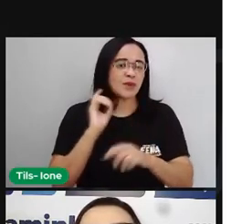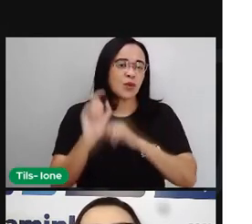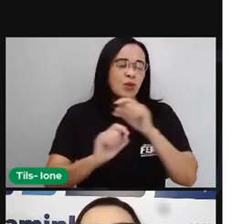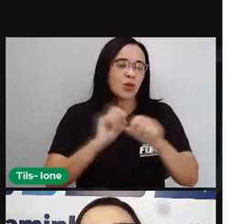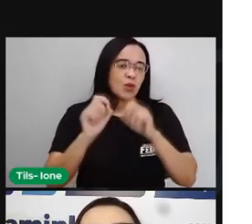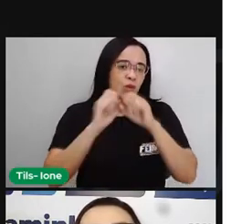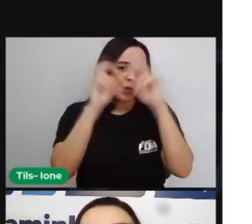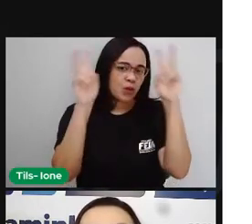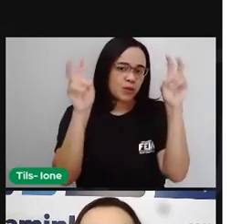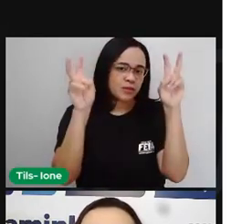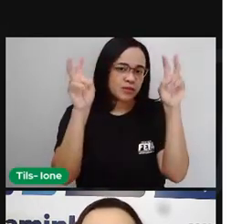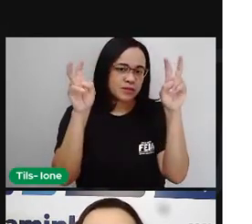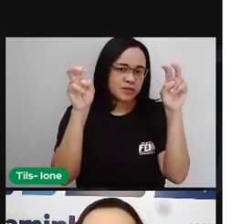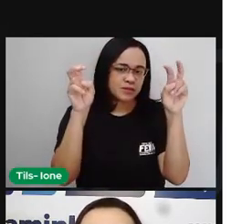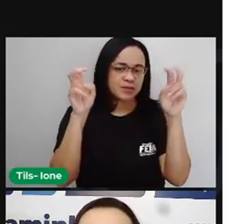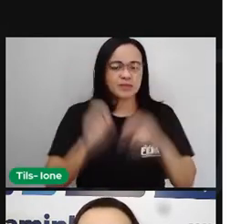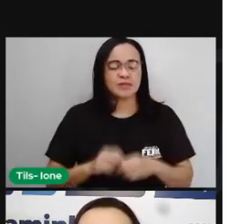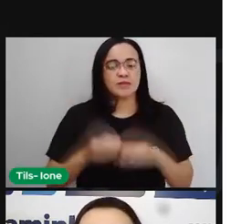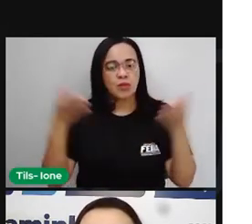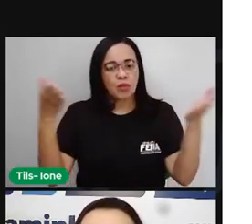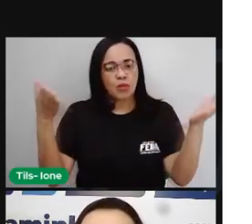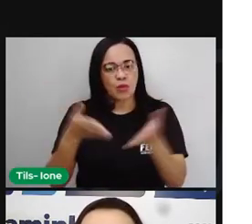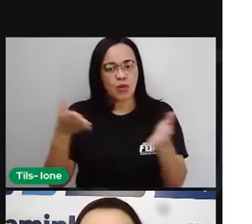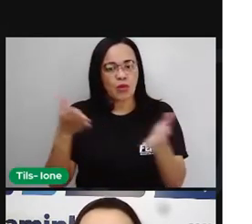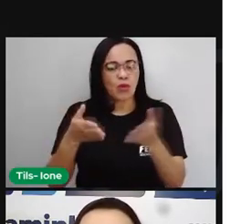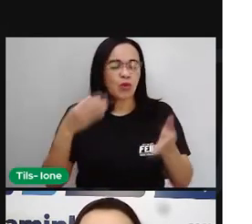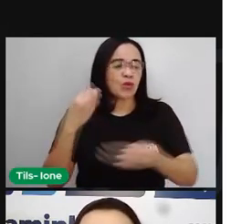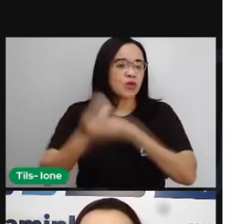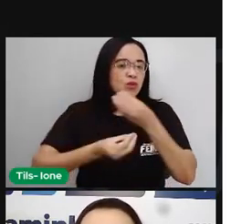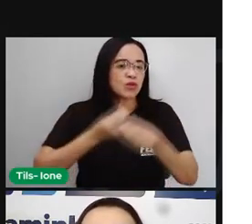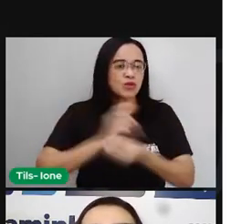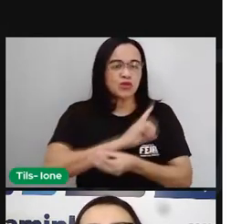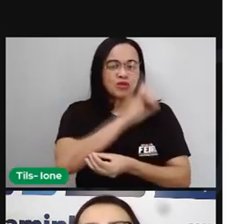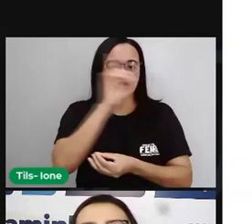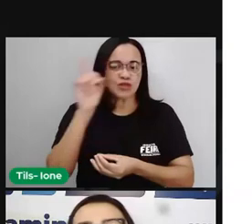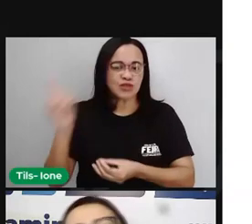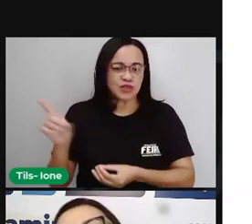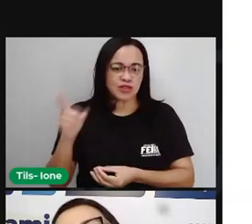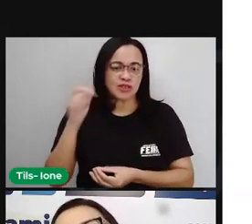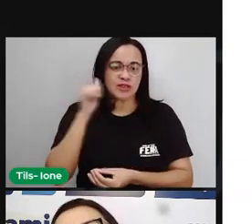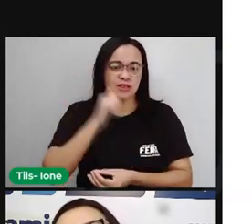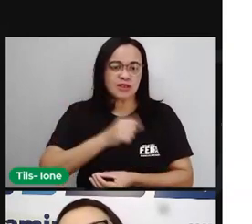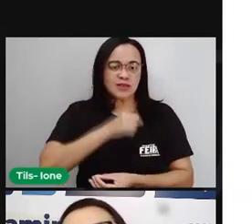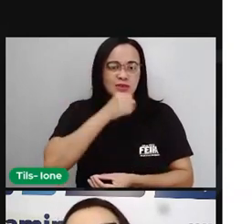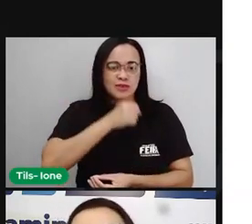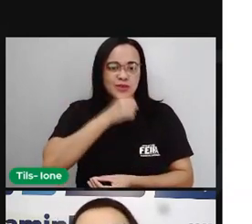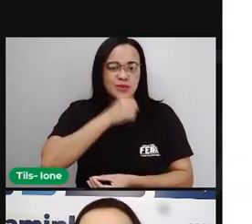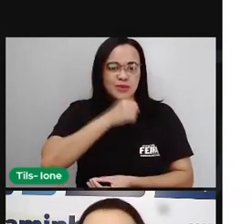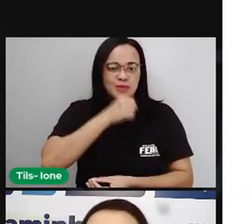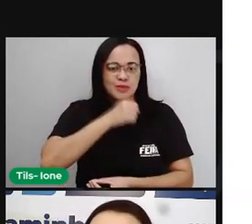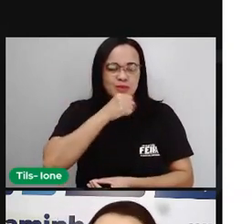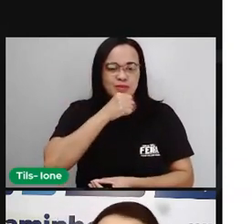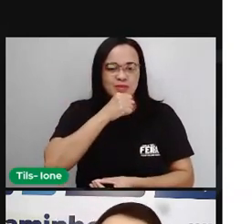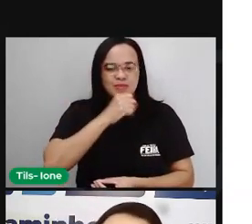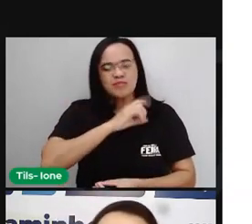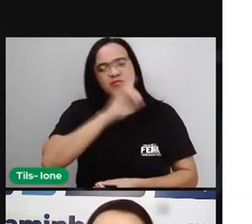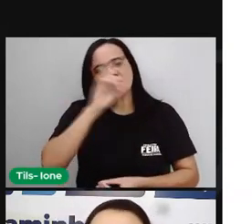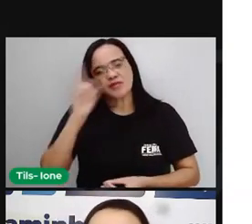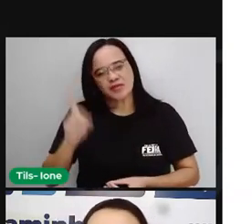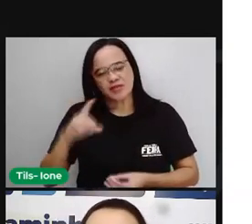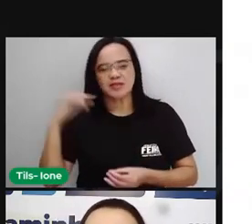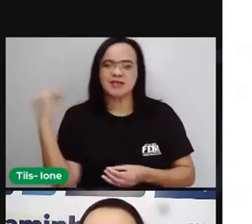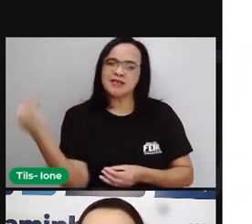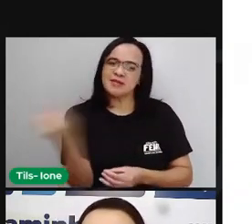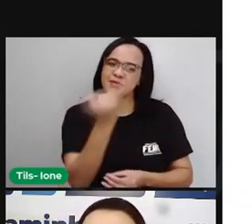sobre... Hoje é o dia da vovó. Vó. Hum... Que data importante,